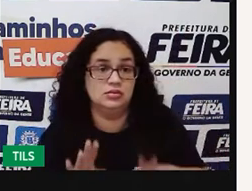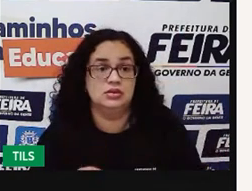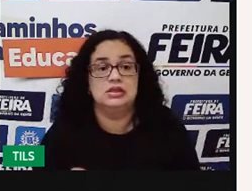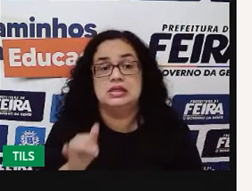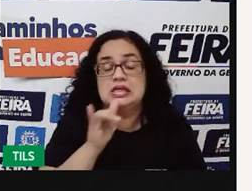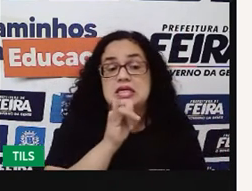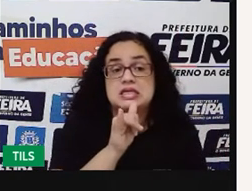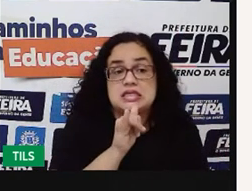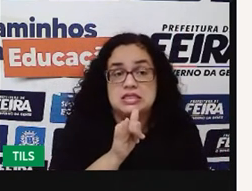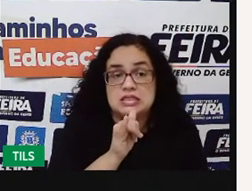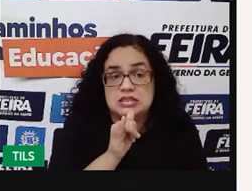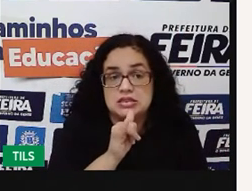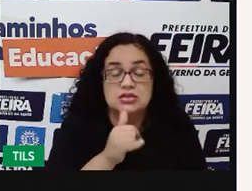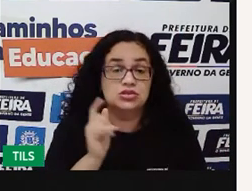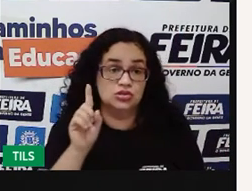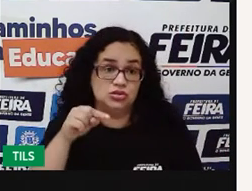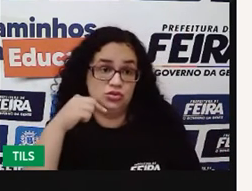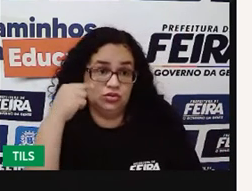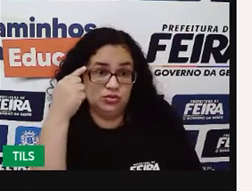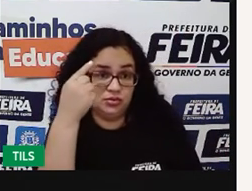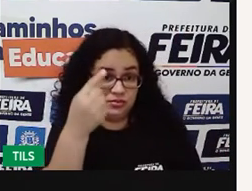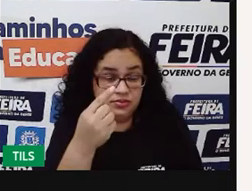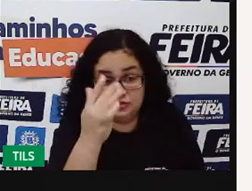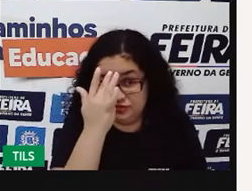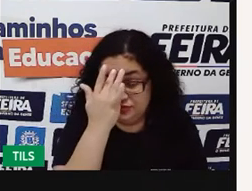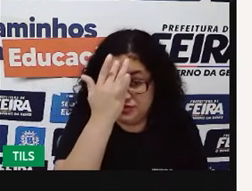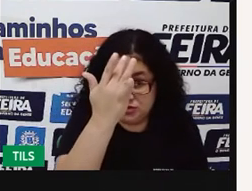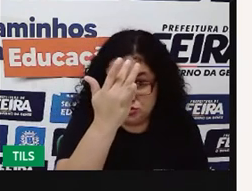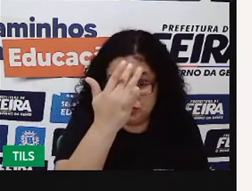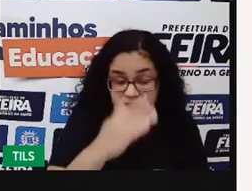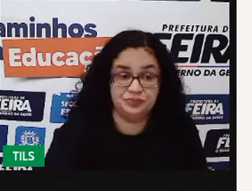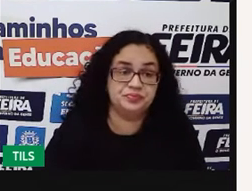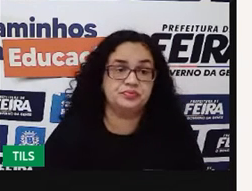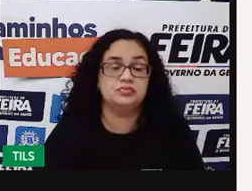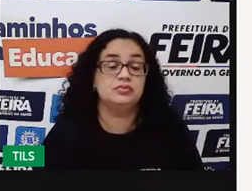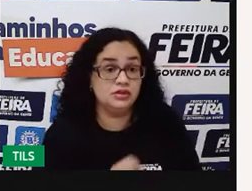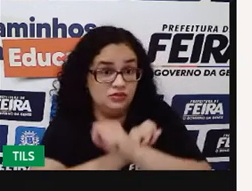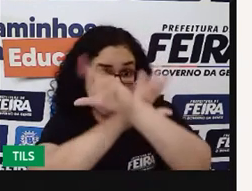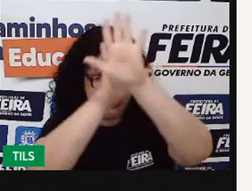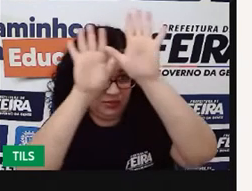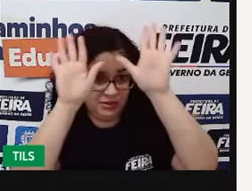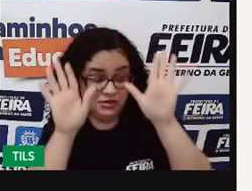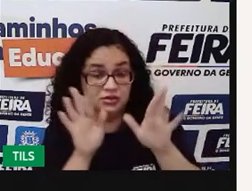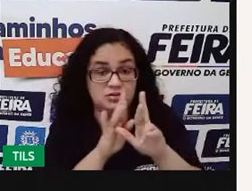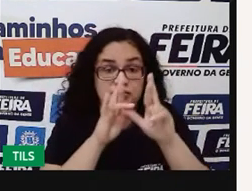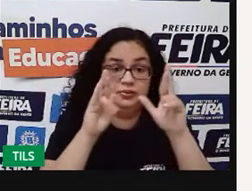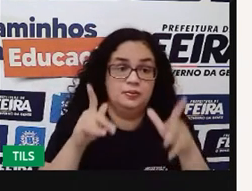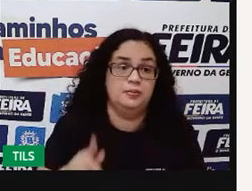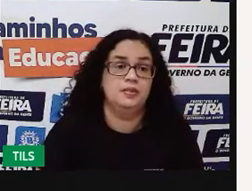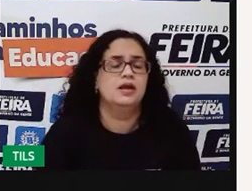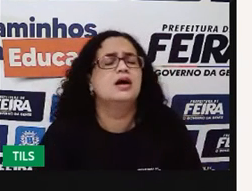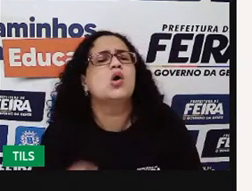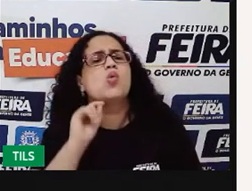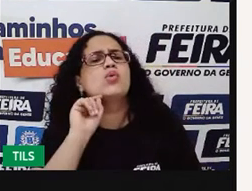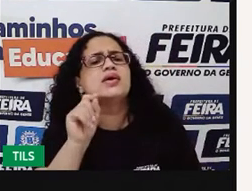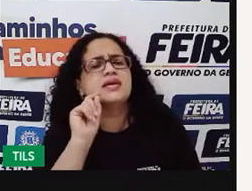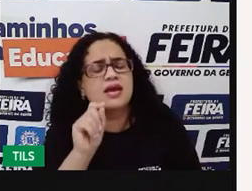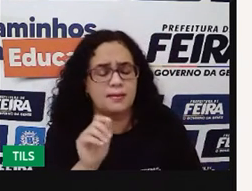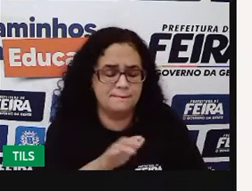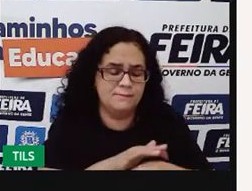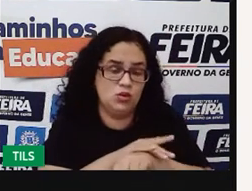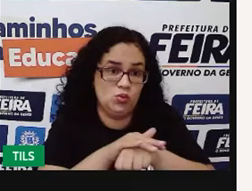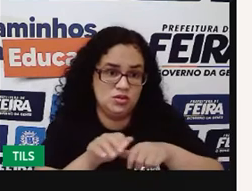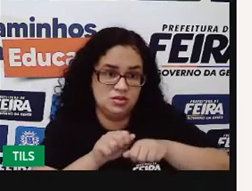A pró vai dar exemplos disso já já, que vai ficar mais evidente pra vocês essas diferenças. E pandemia